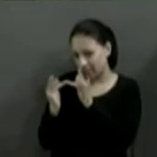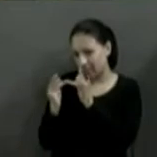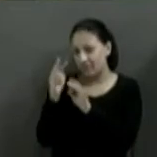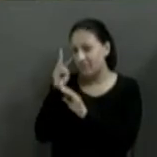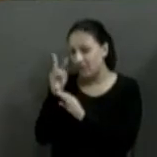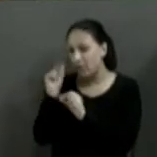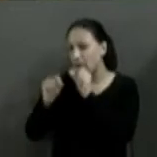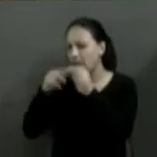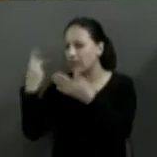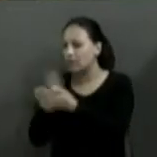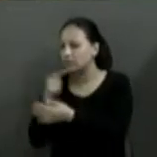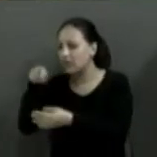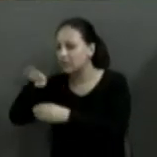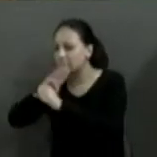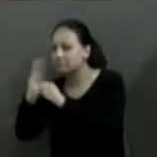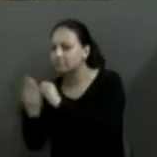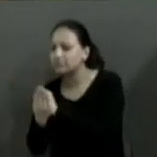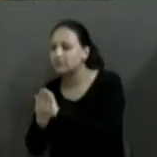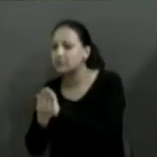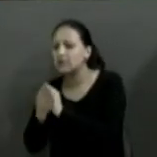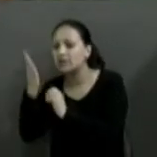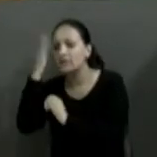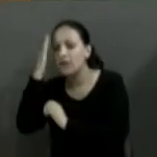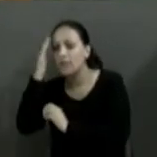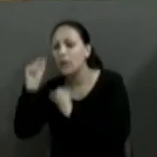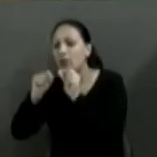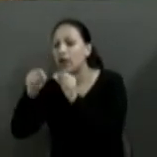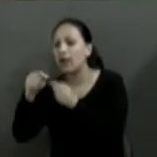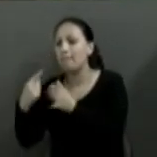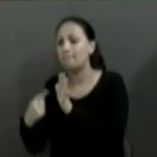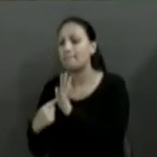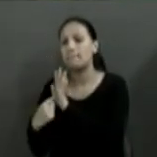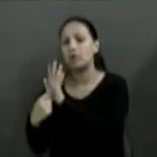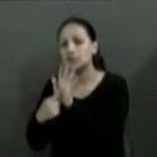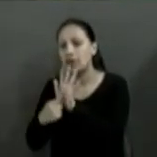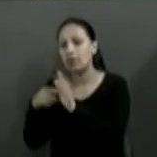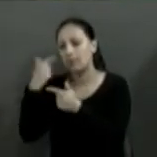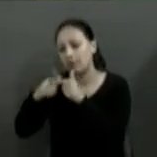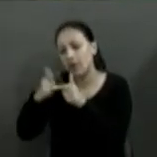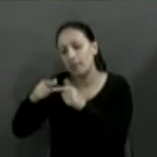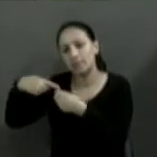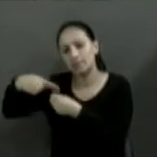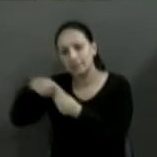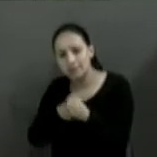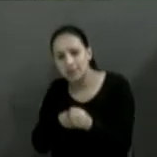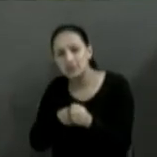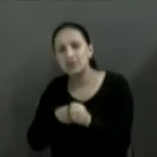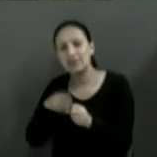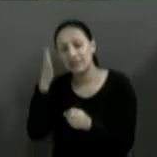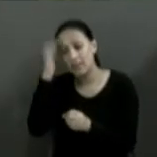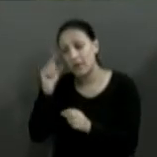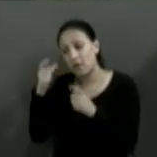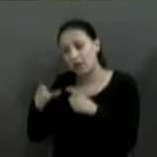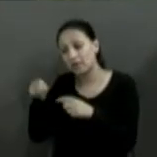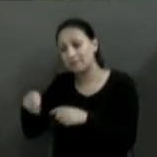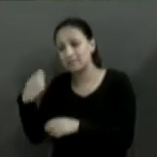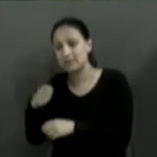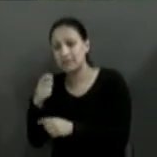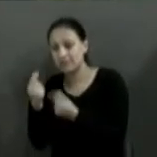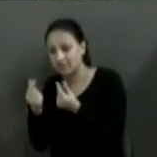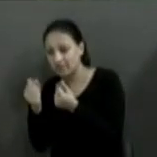de vulnerabilidade por bairro, que vão apresentar os problemas da cidade e aonde a gente precisa investir. fazer uma comunicação para a